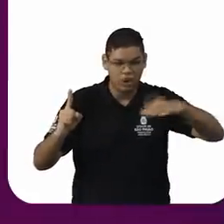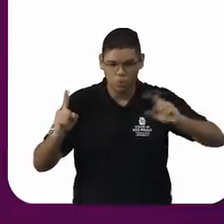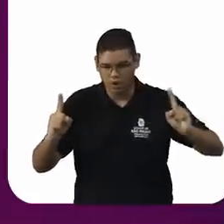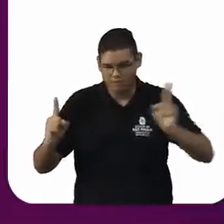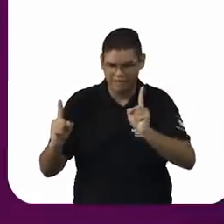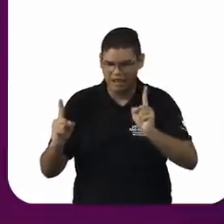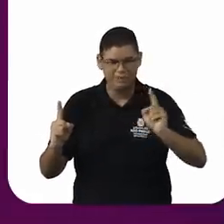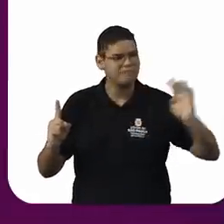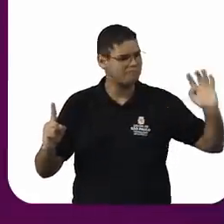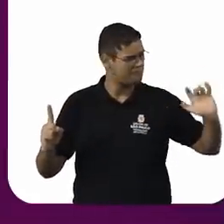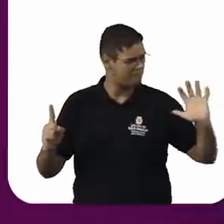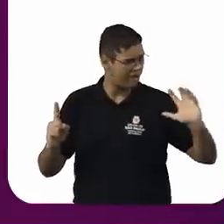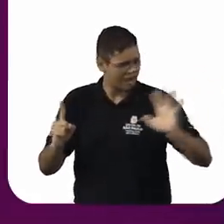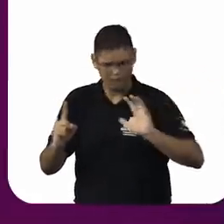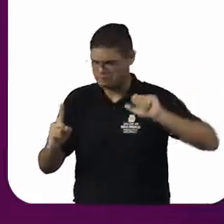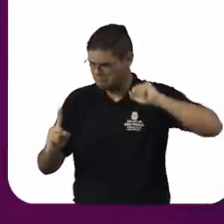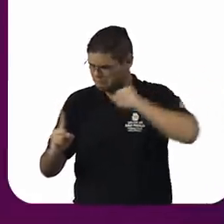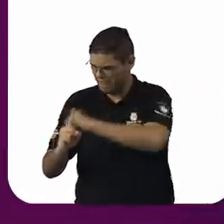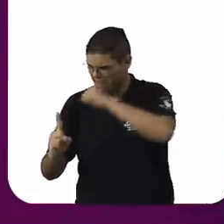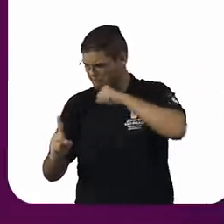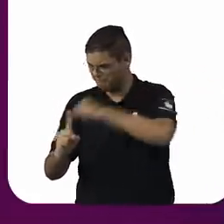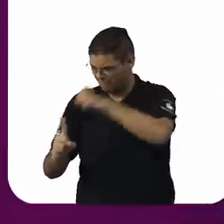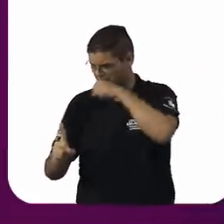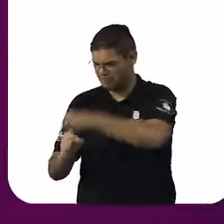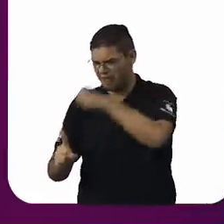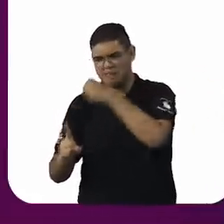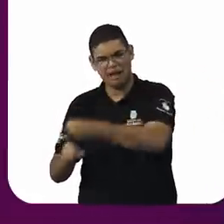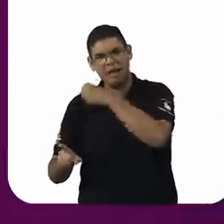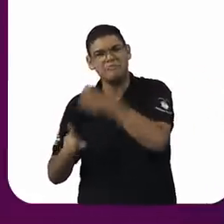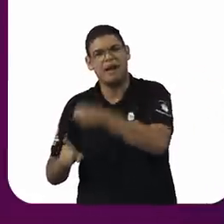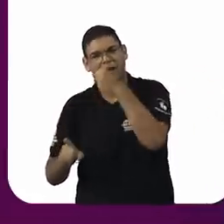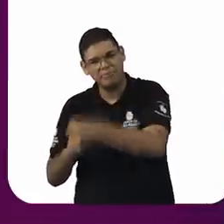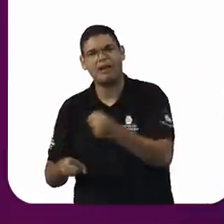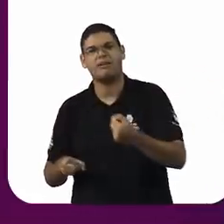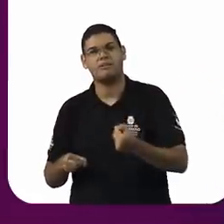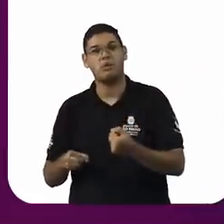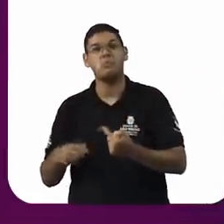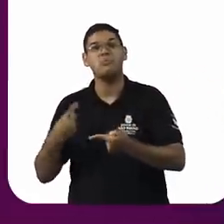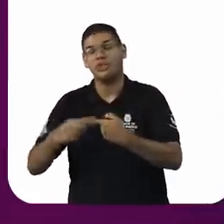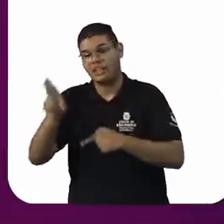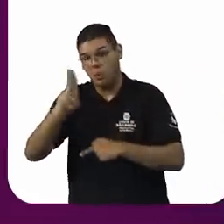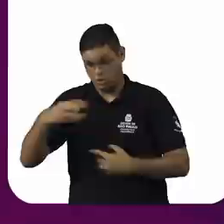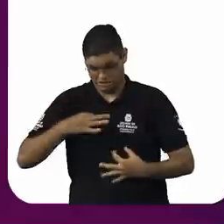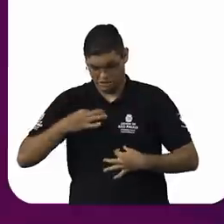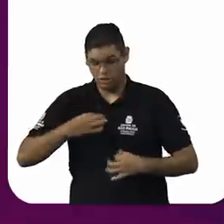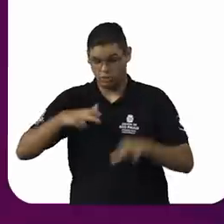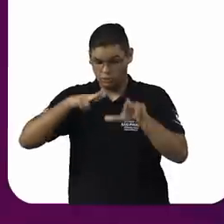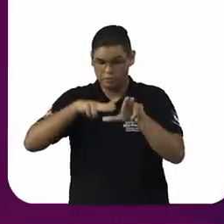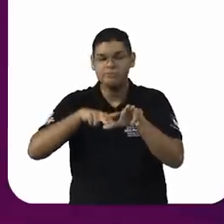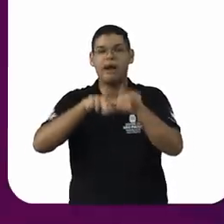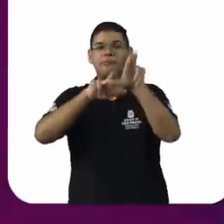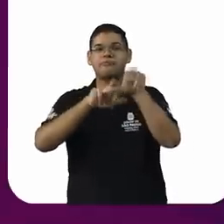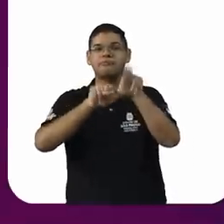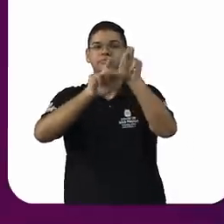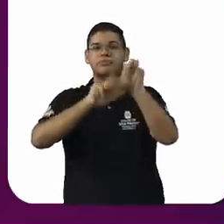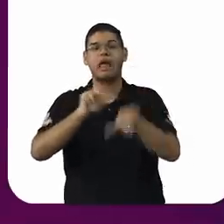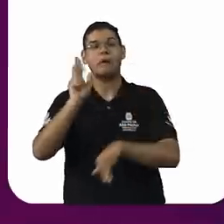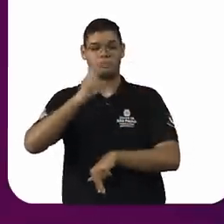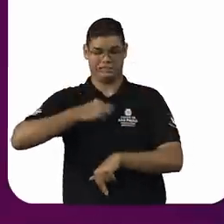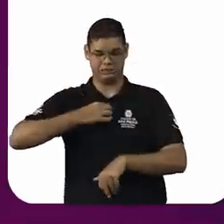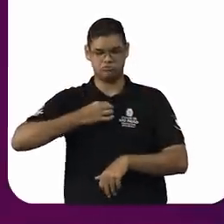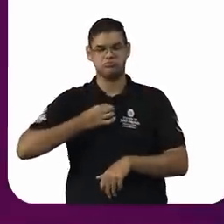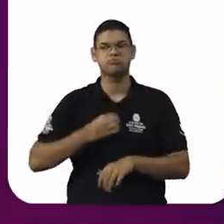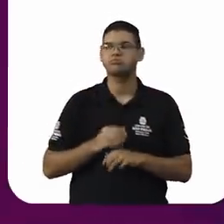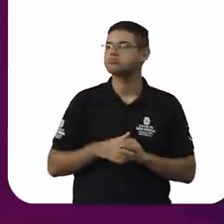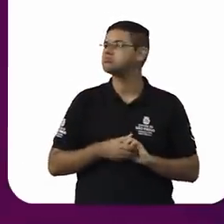Janeiro por estar trajando indumentária do candomblé, você tem na bachada e outros lugares do